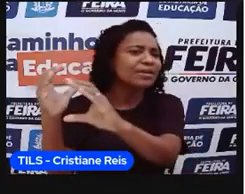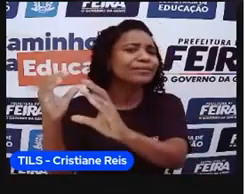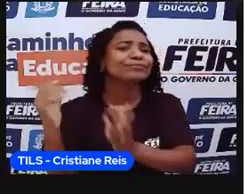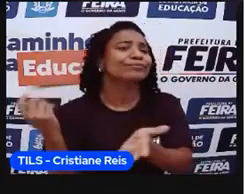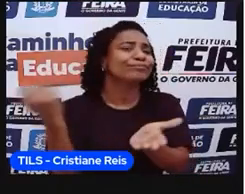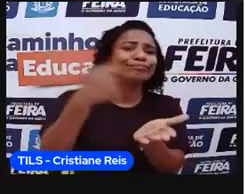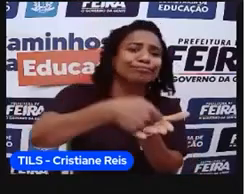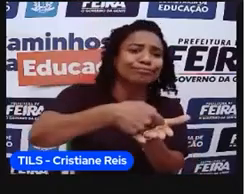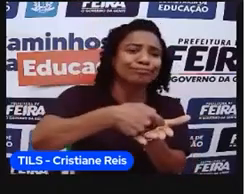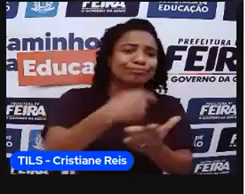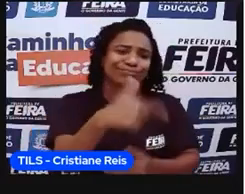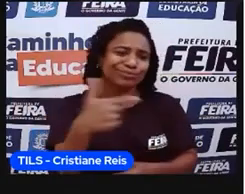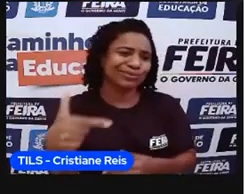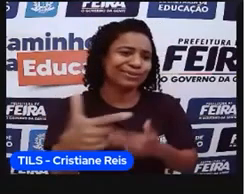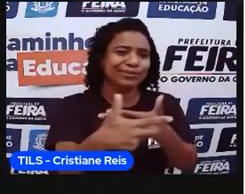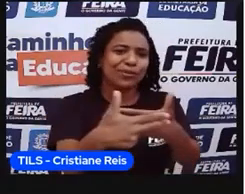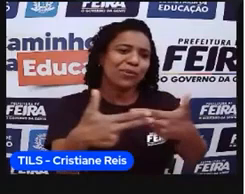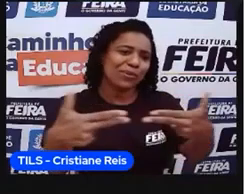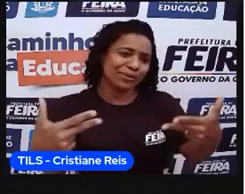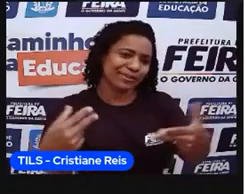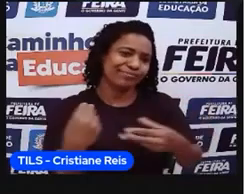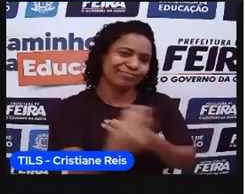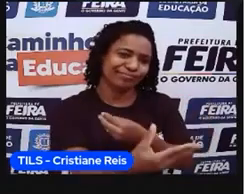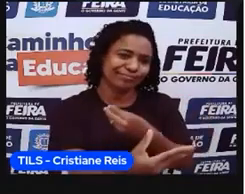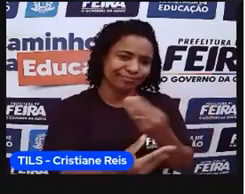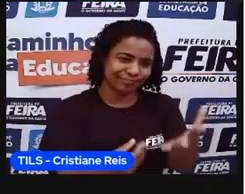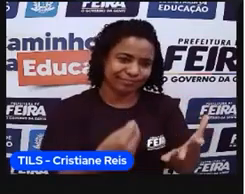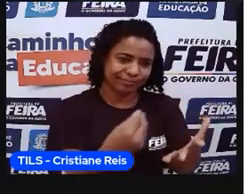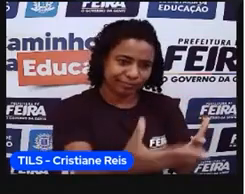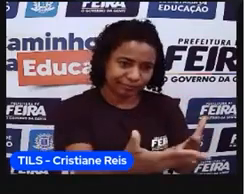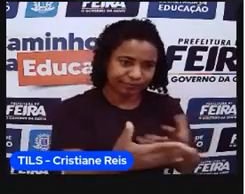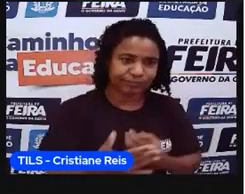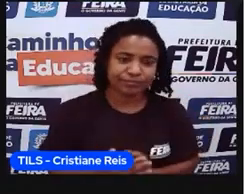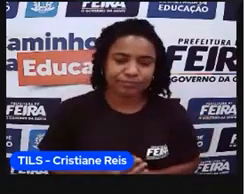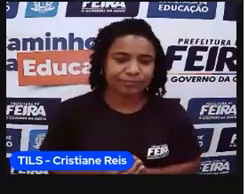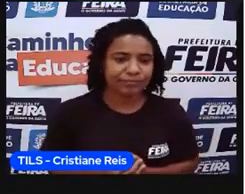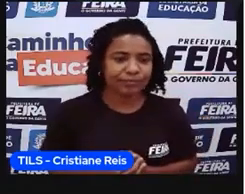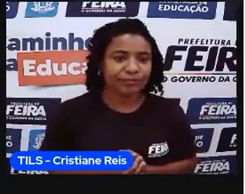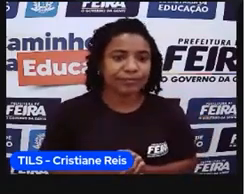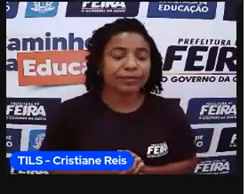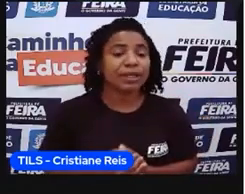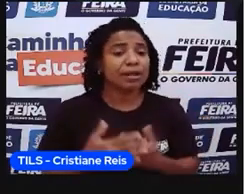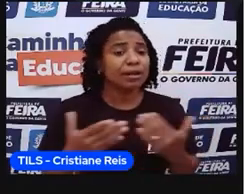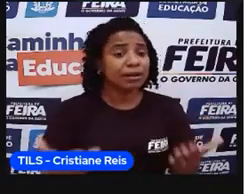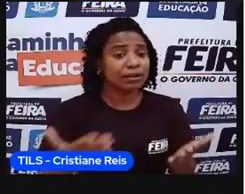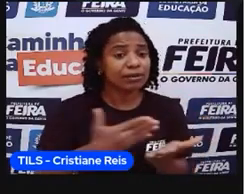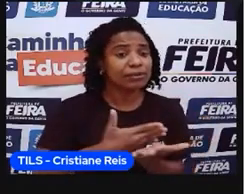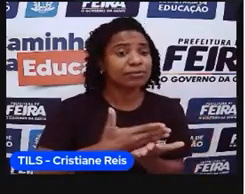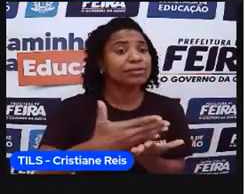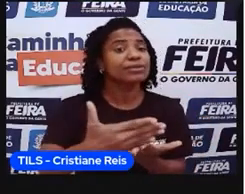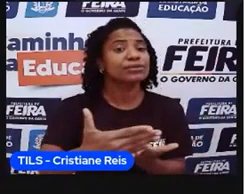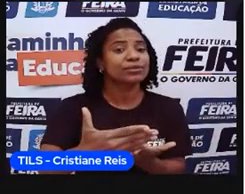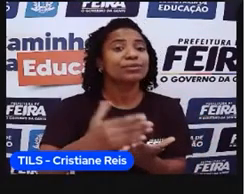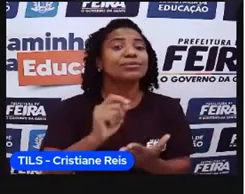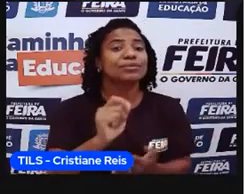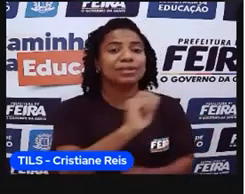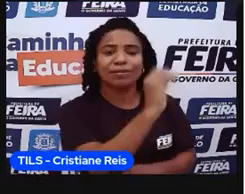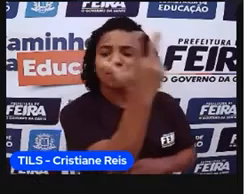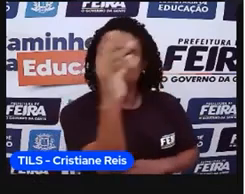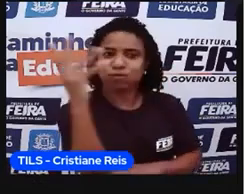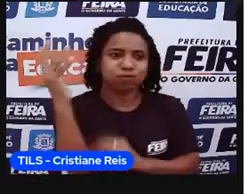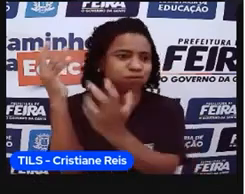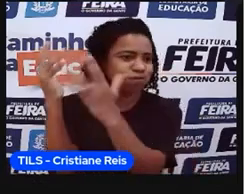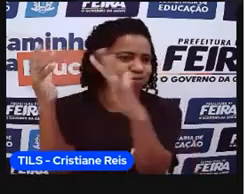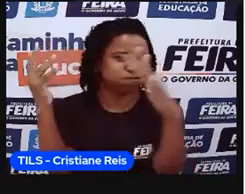algumas coisas. Aí, nesse momento, começou o processo de devastação da Mata